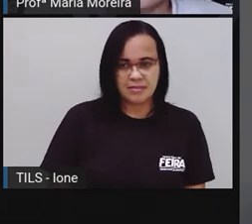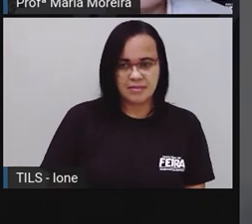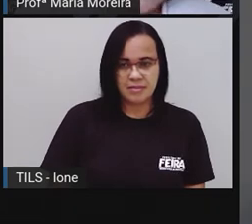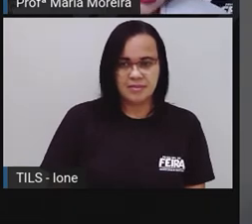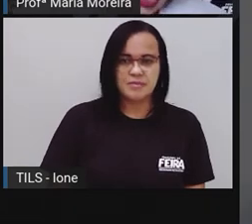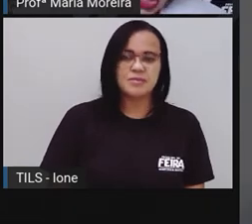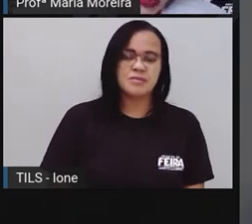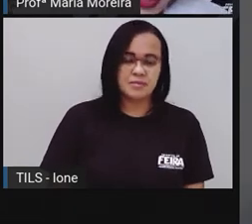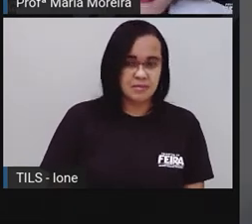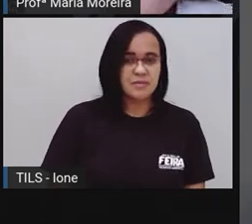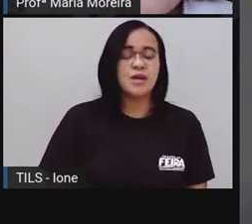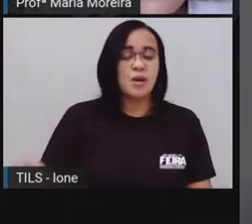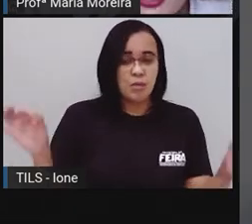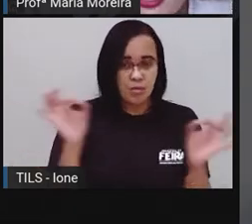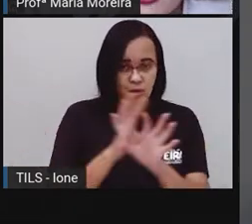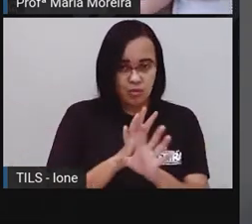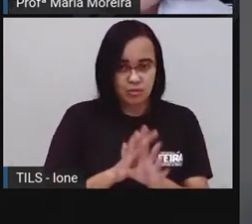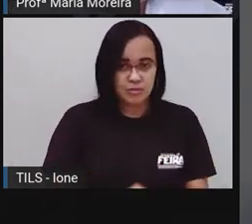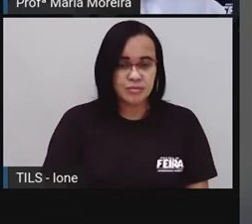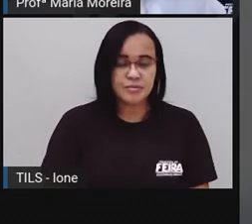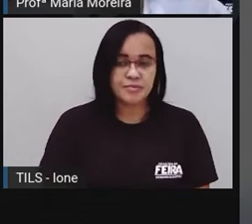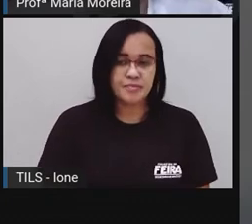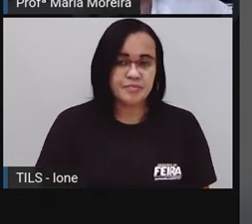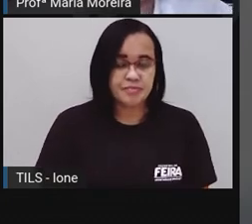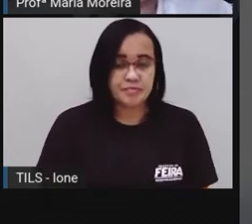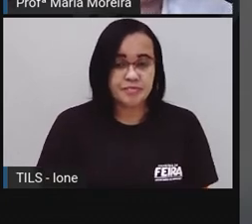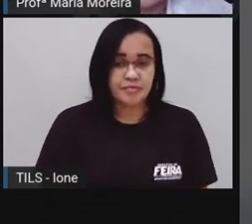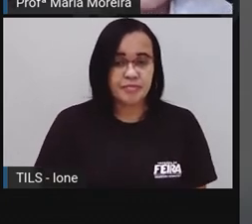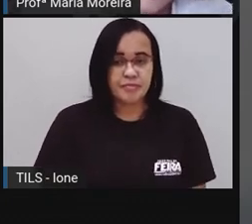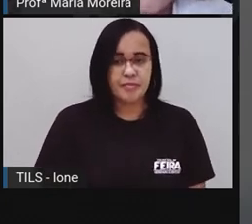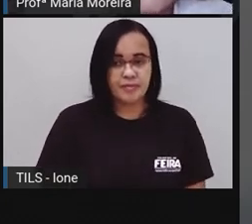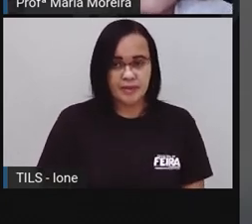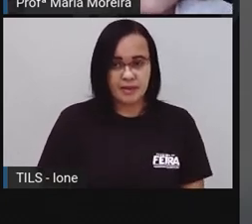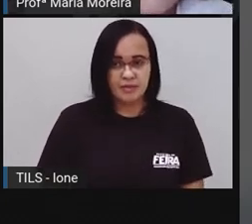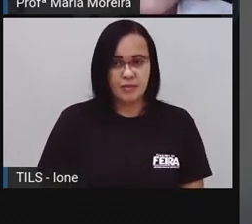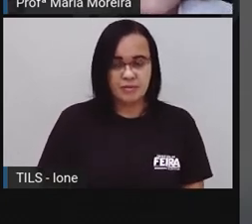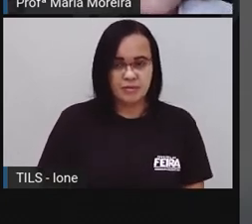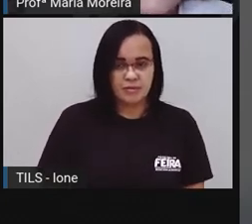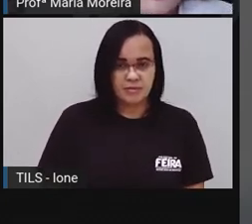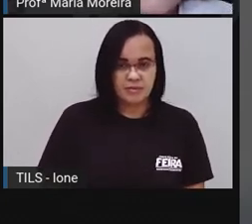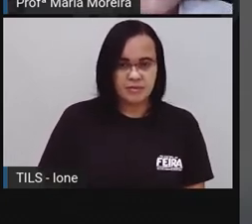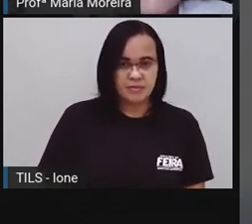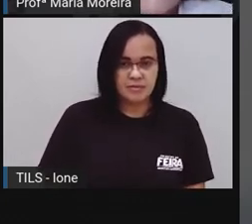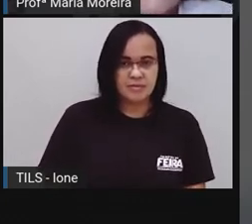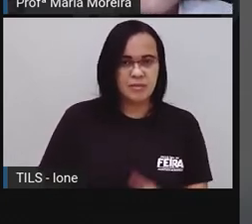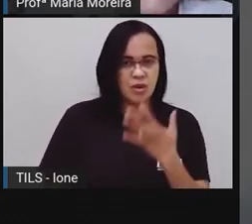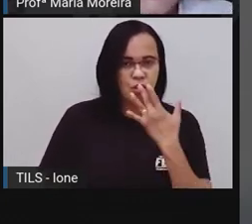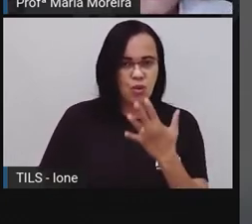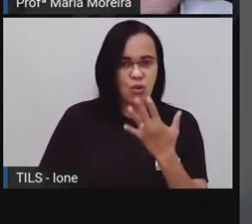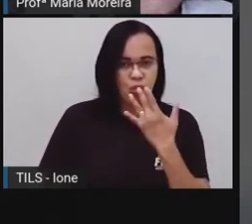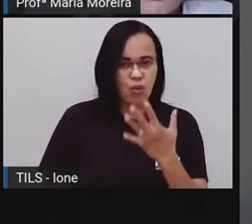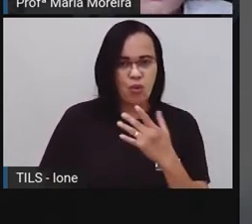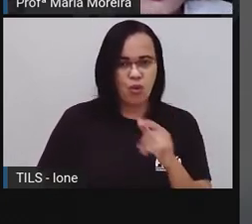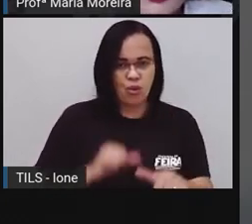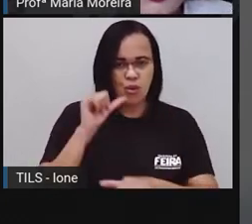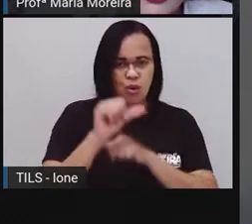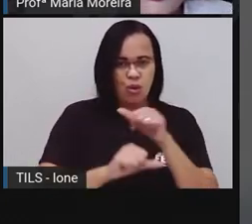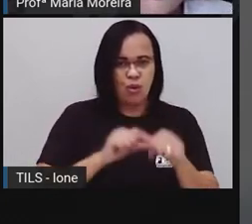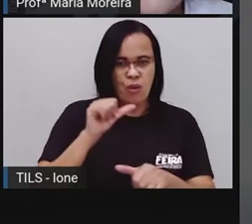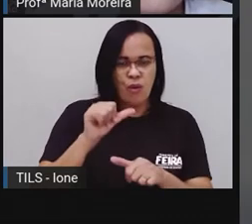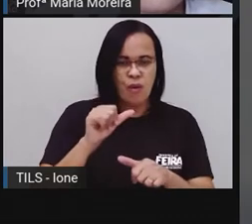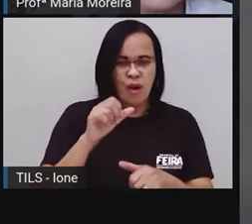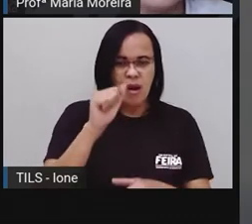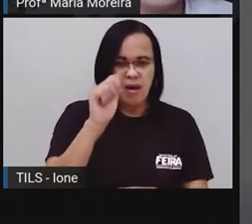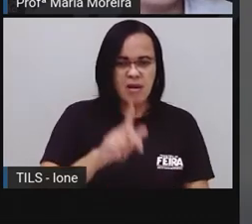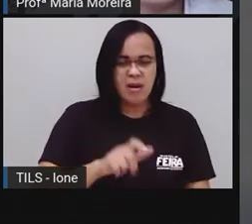centenas, prontinho. Mas, né, eu tenho aqui, vamos usar outra cor, porque a gente sabe que a didática aqui é forte, vamos usar agora